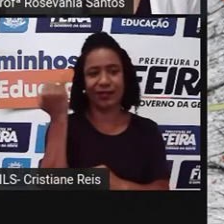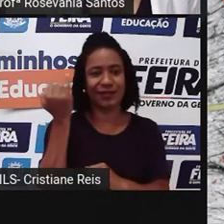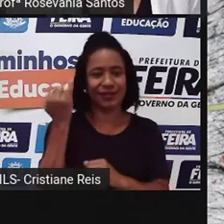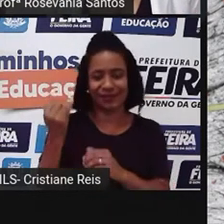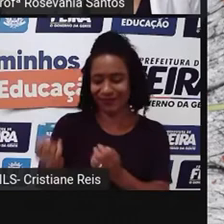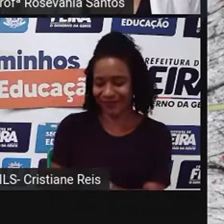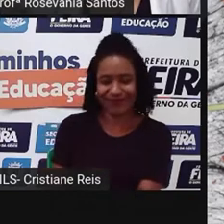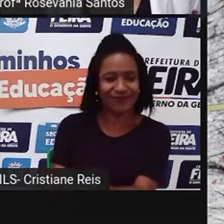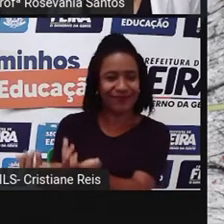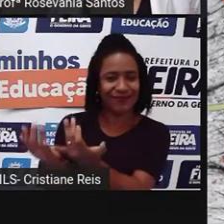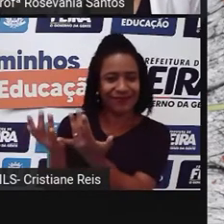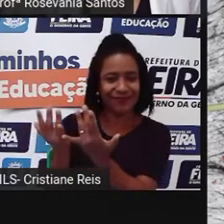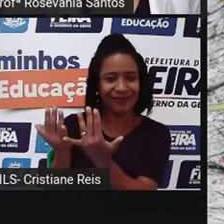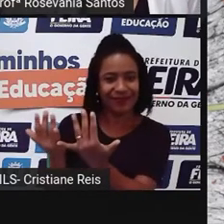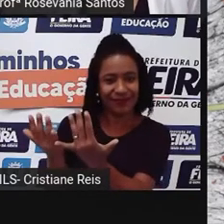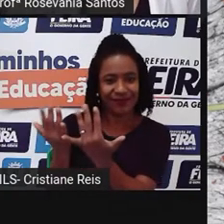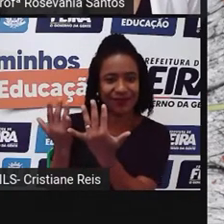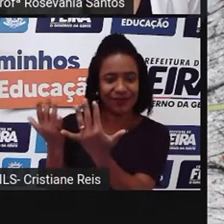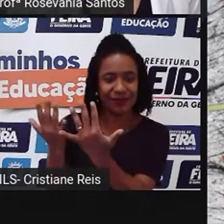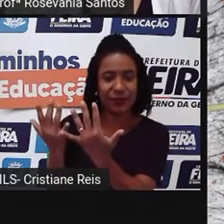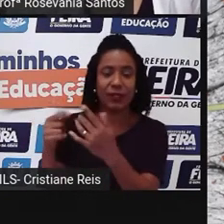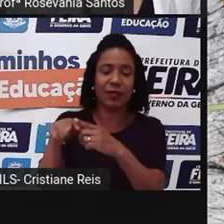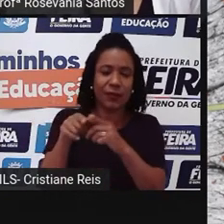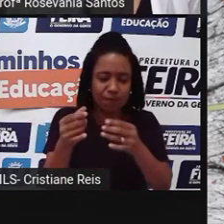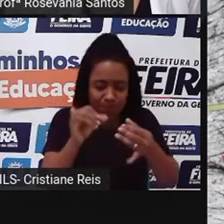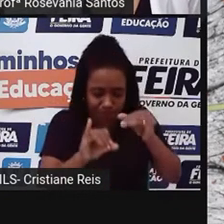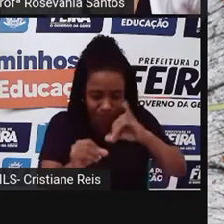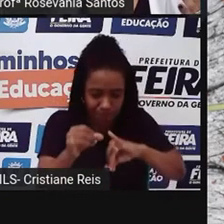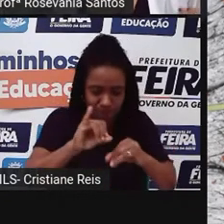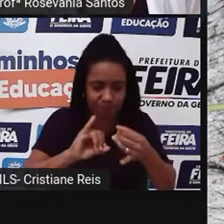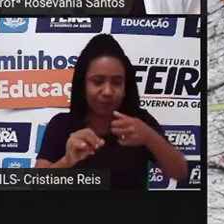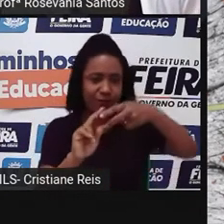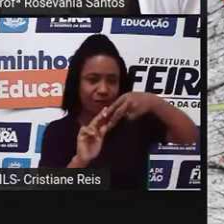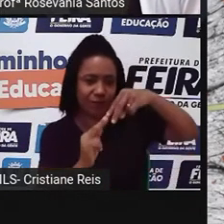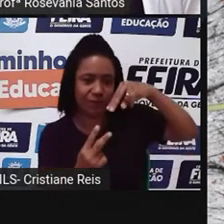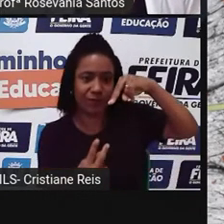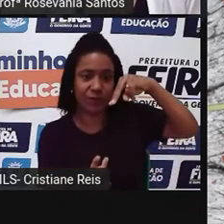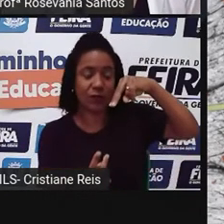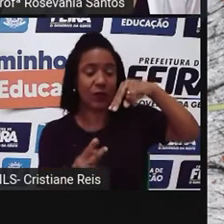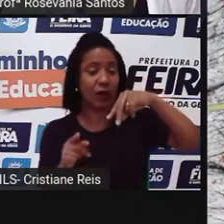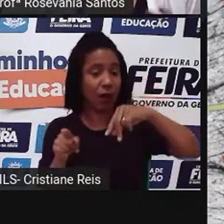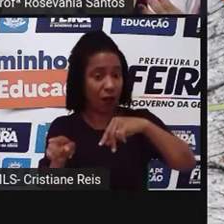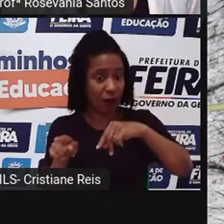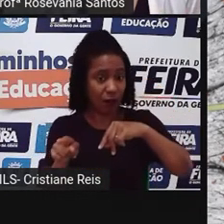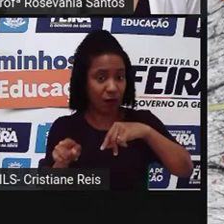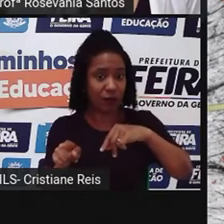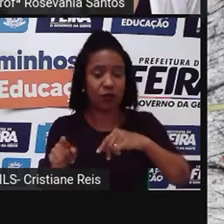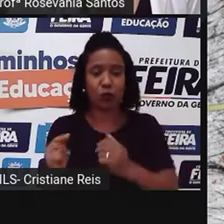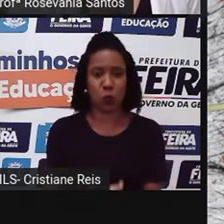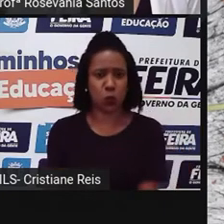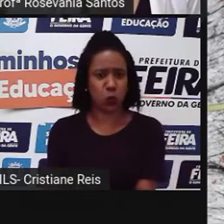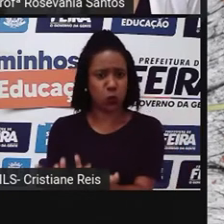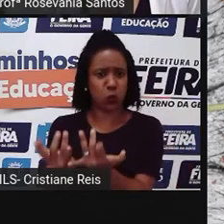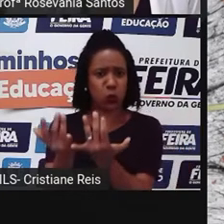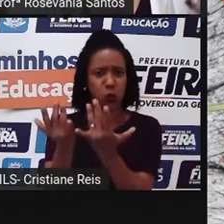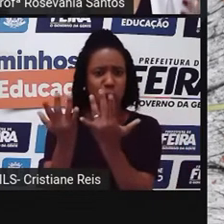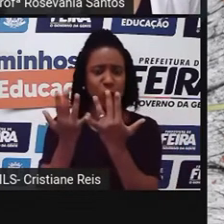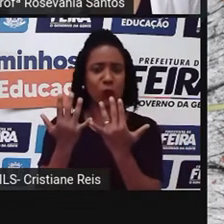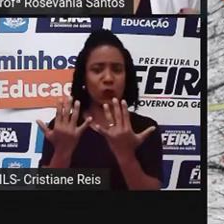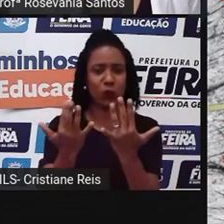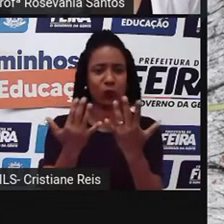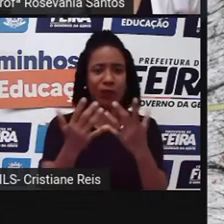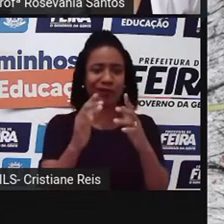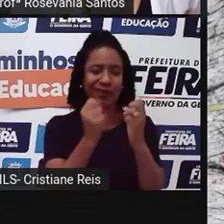melhorada geneticamente é, aquele produto, mas utilizou também do conhecimento. Então, é uma atividade hoje